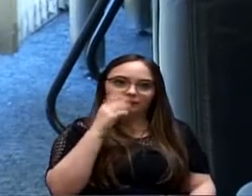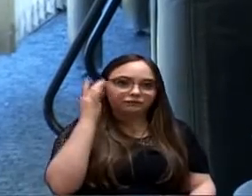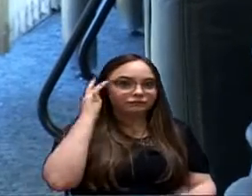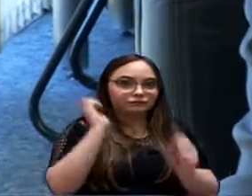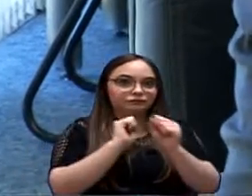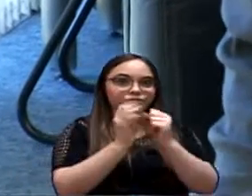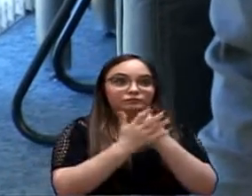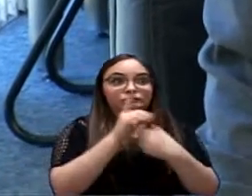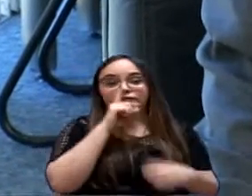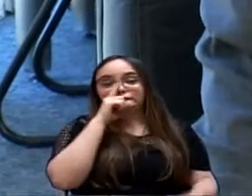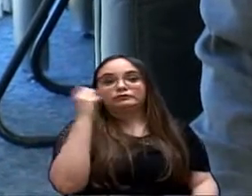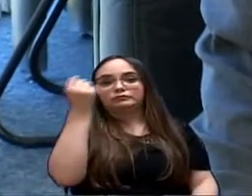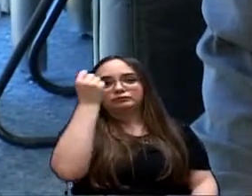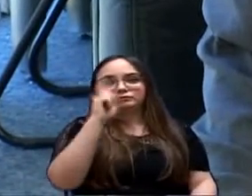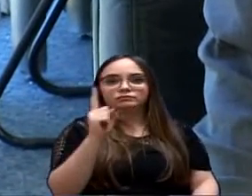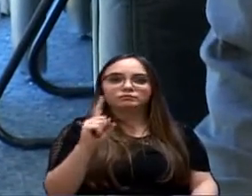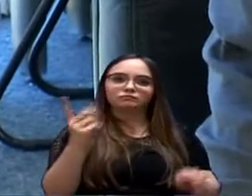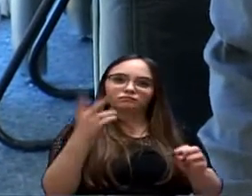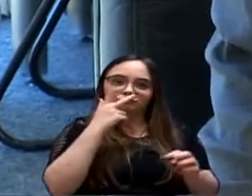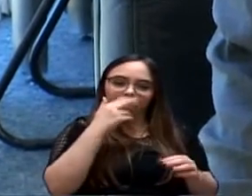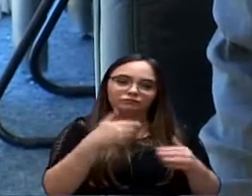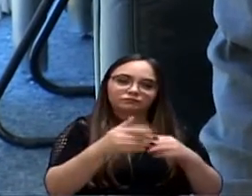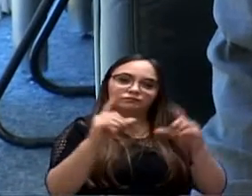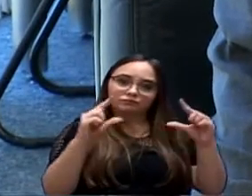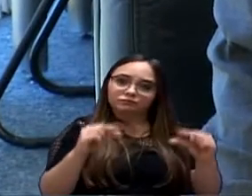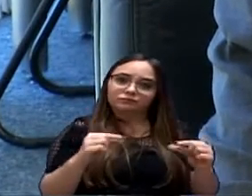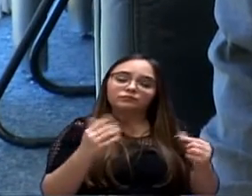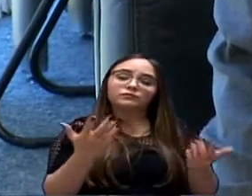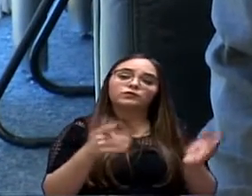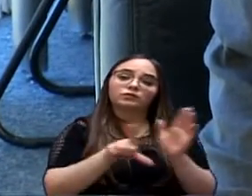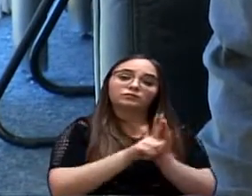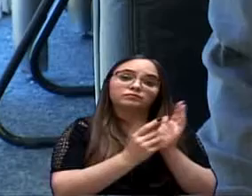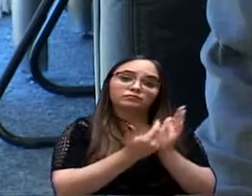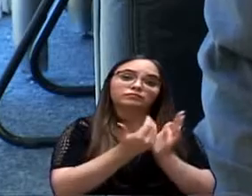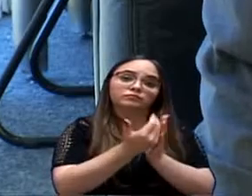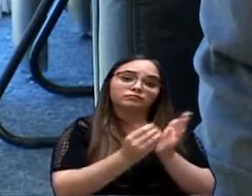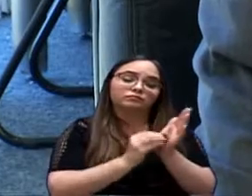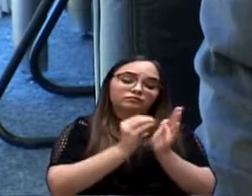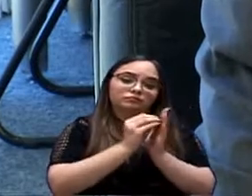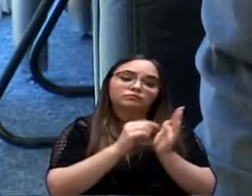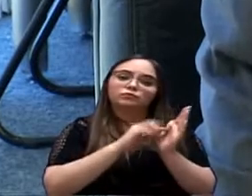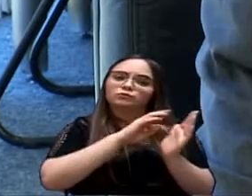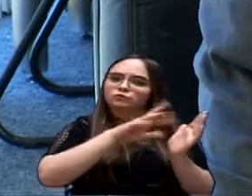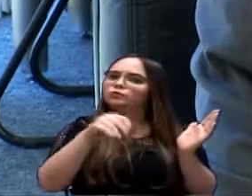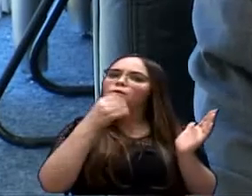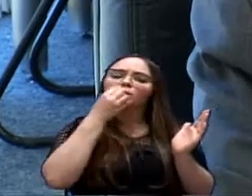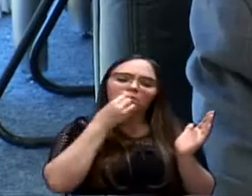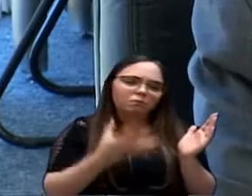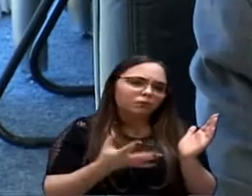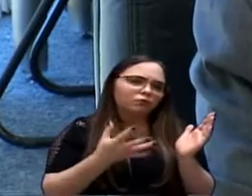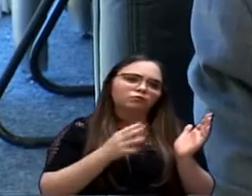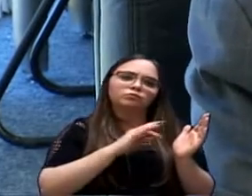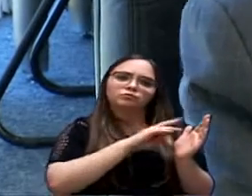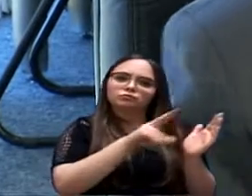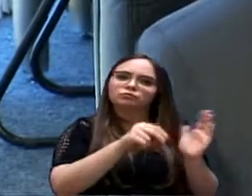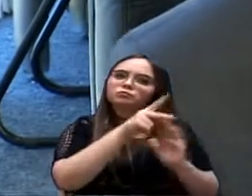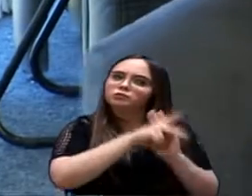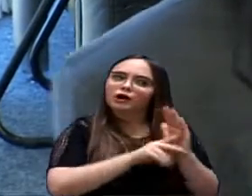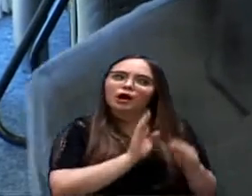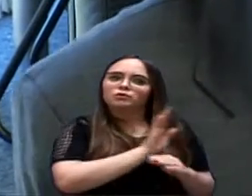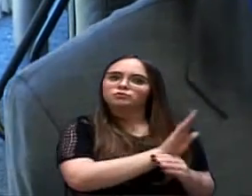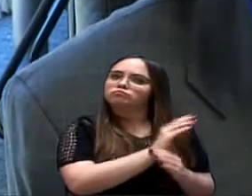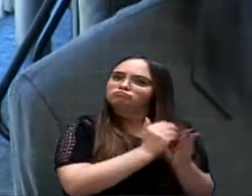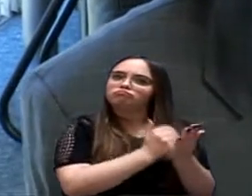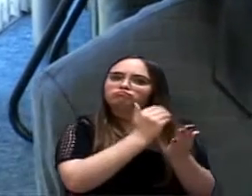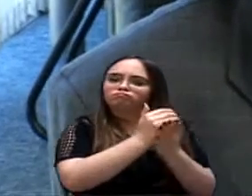pandemia, mas, no geral, as emendas que foram apresentadas aqui, elas complementam o projeto, mas